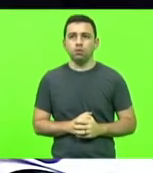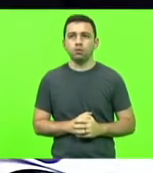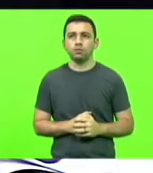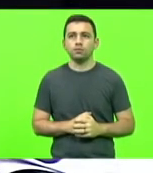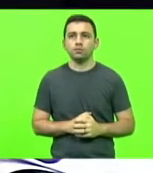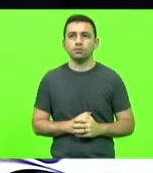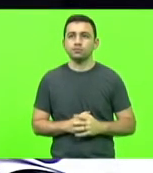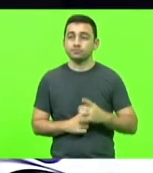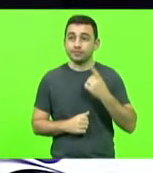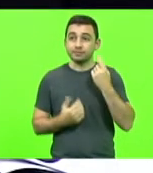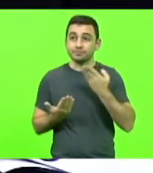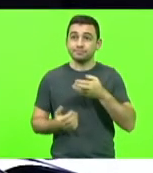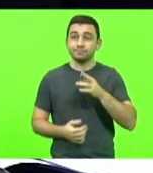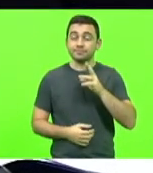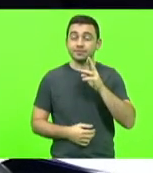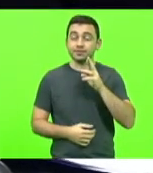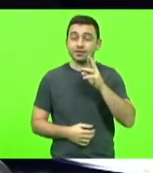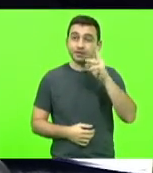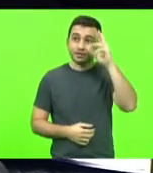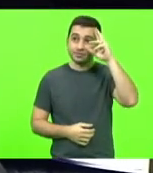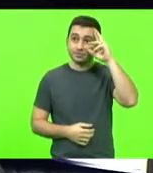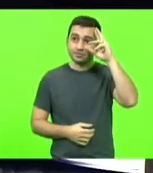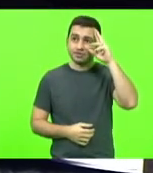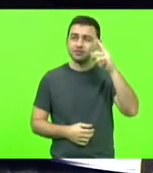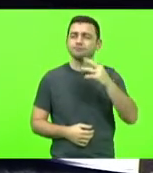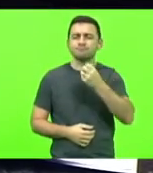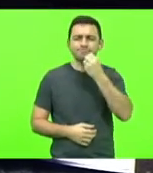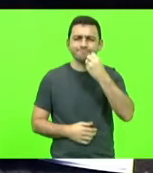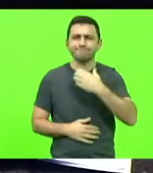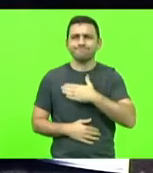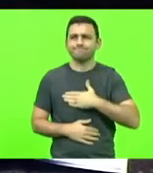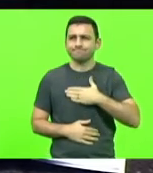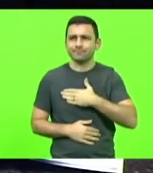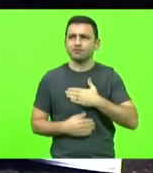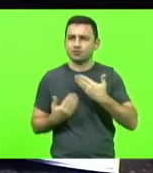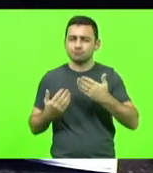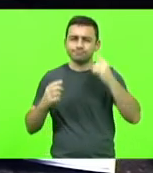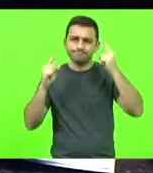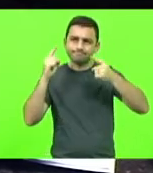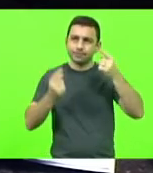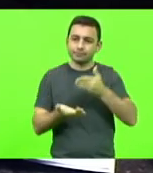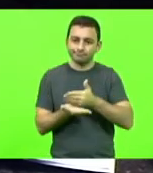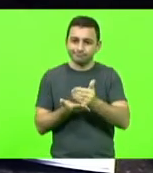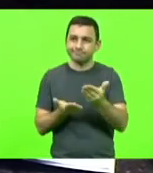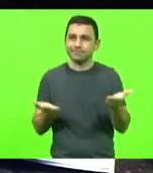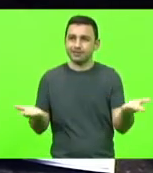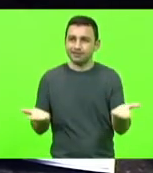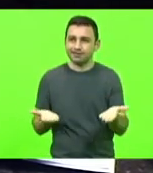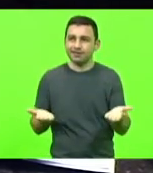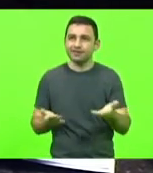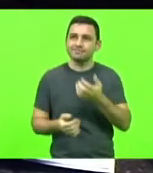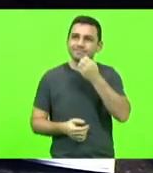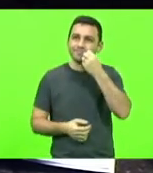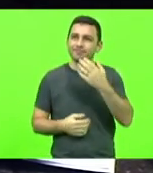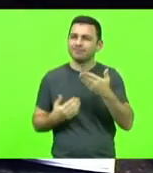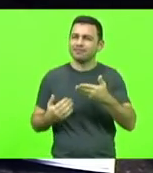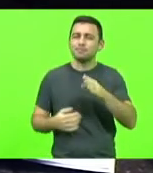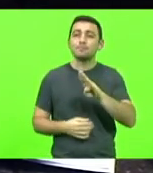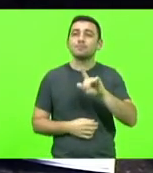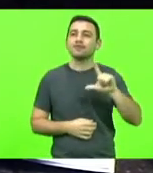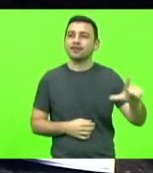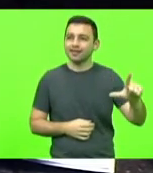minha alegria satisfação de ver vossa excelência comandando os trabalhos da mesa diretora é sempre bom ver blumenauenses